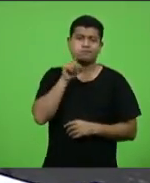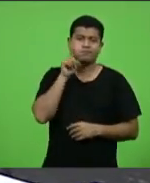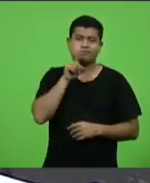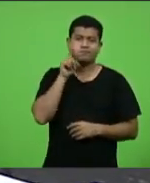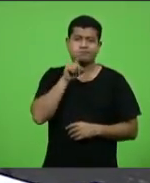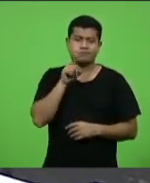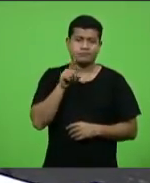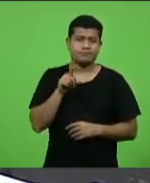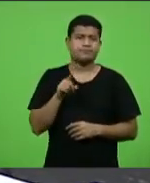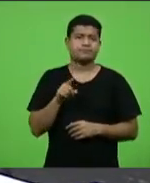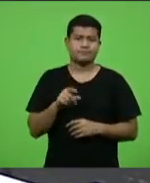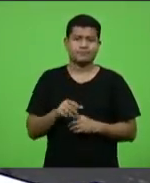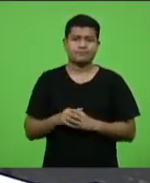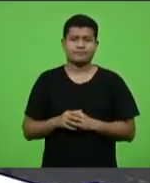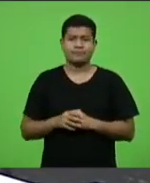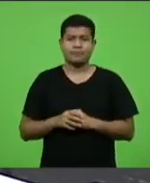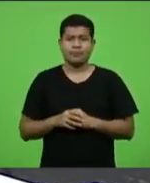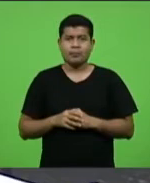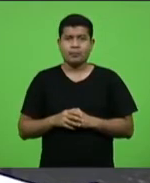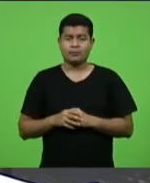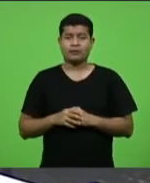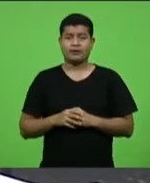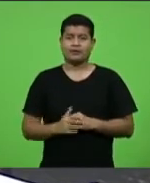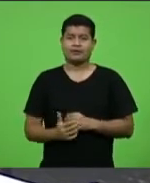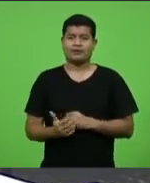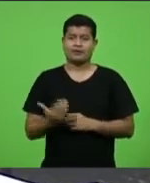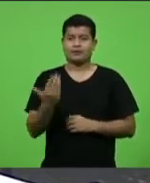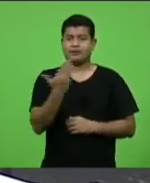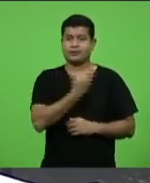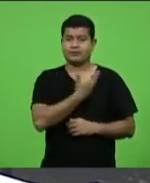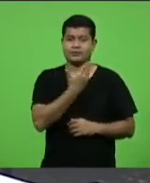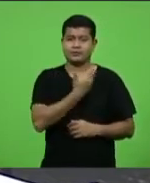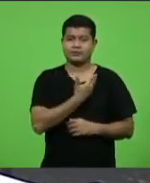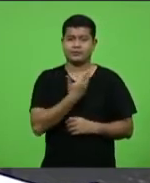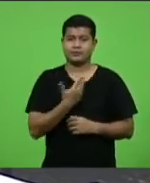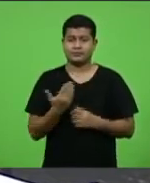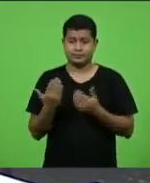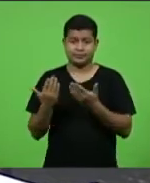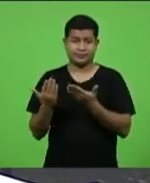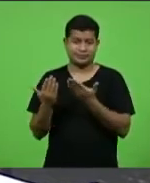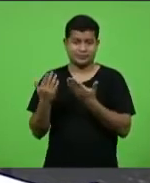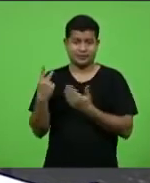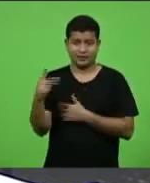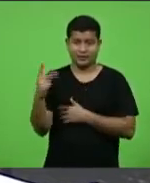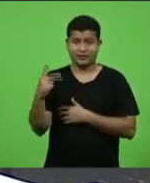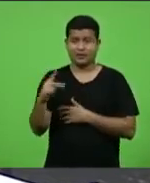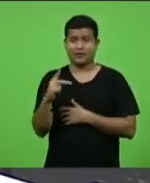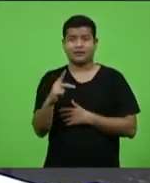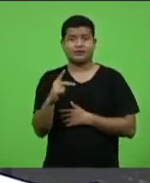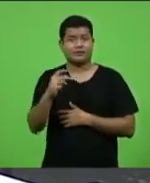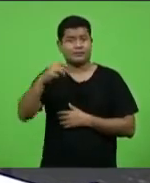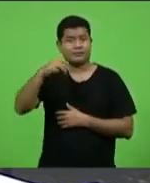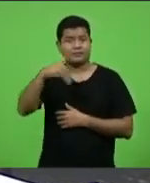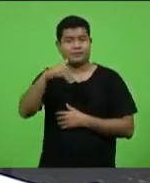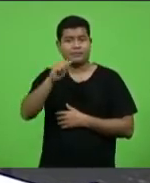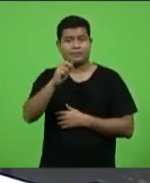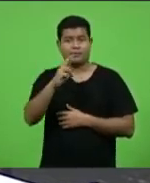Estados Unidos. Um amigo do Marcelo Tedesco, com 40 anos,